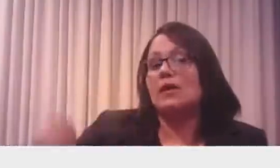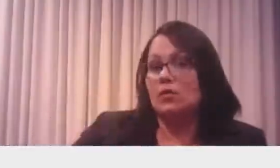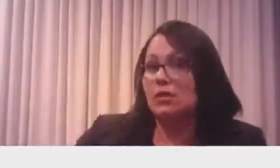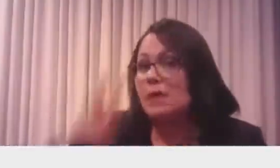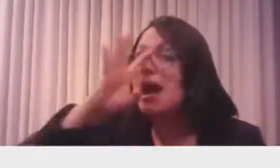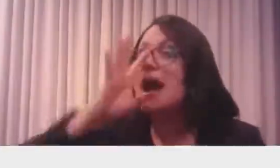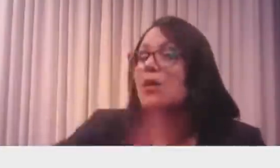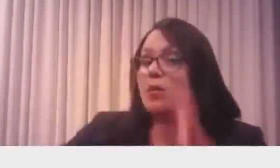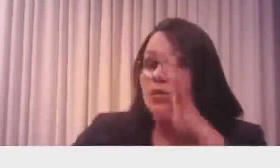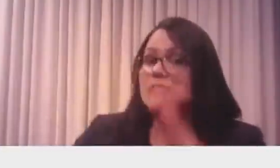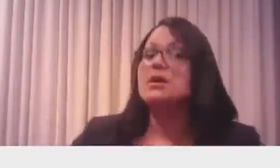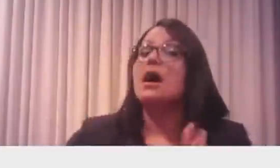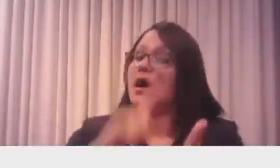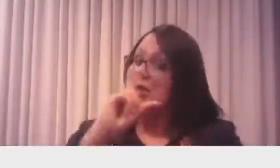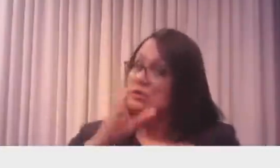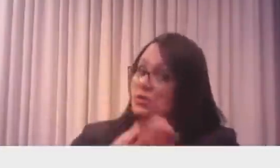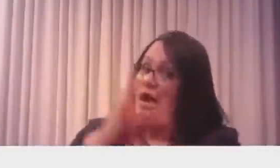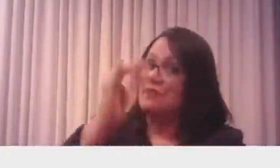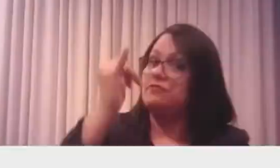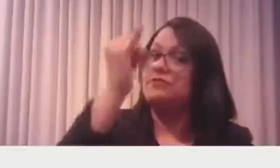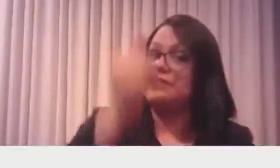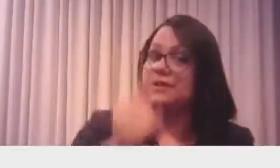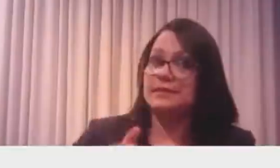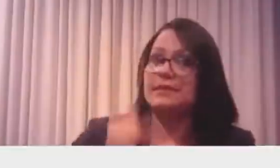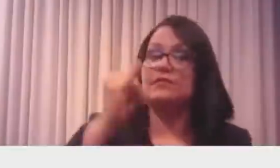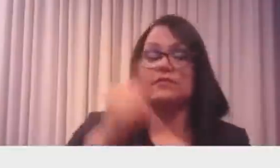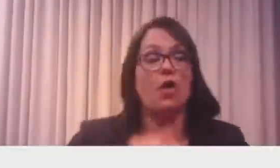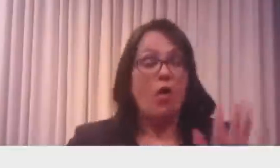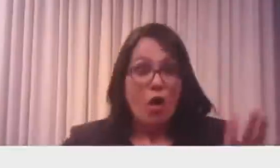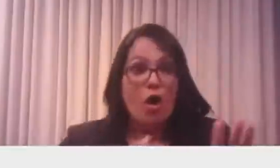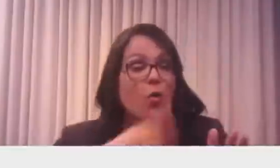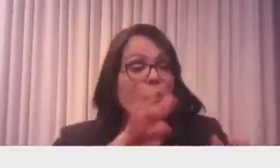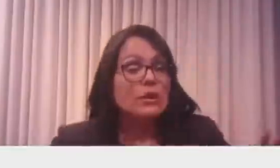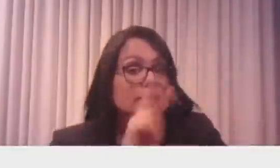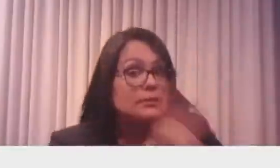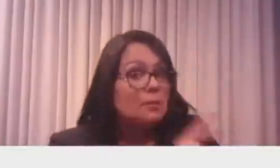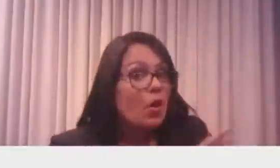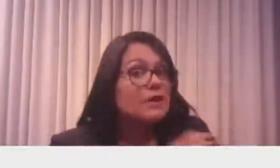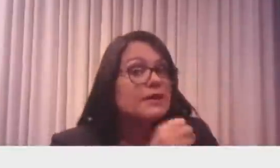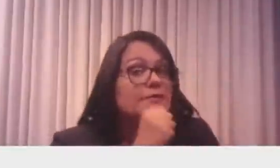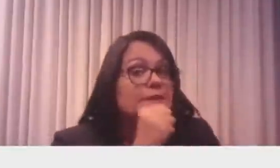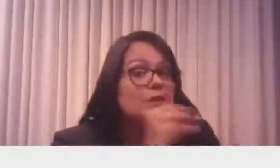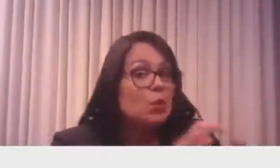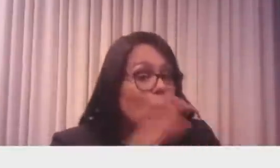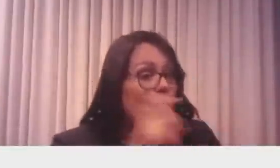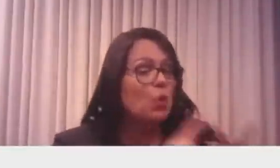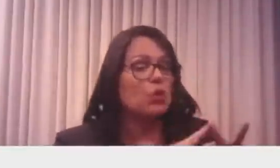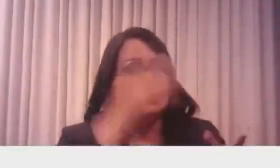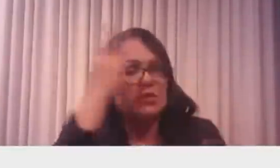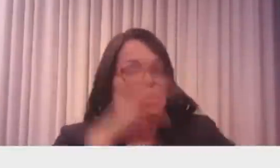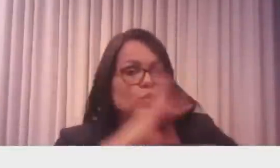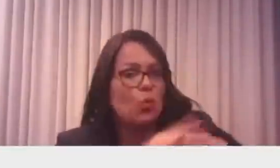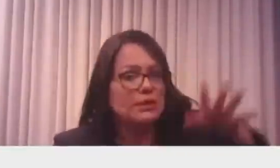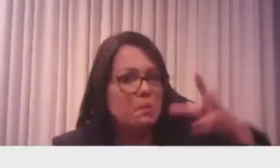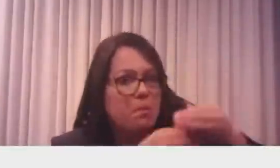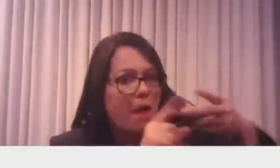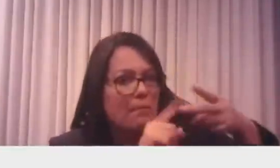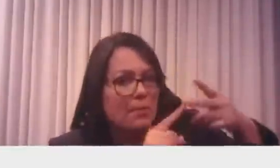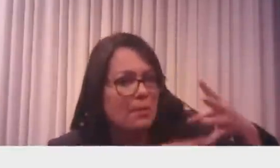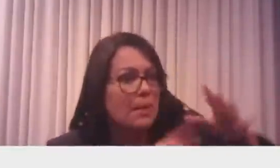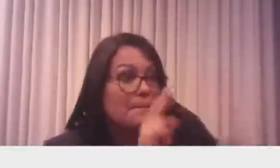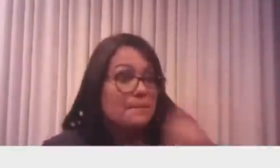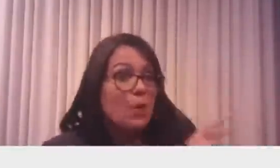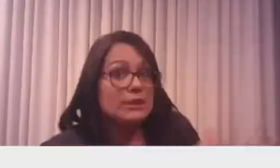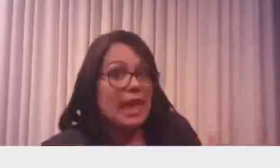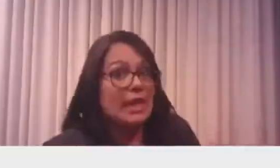Lá atrás eu já dizia, vamos preservar os idosos, quem tem comorbidade, né? E vamos trabalhar, pessoal. Porque o